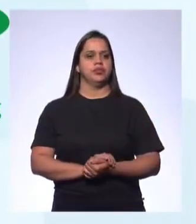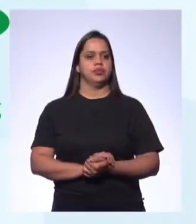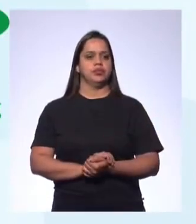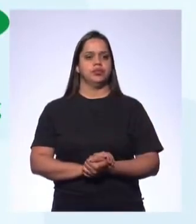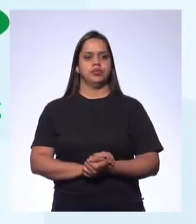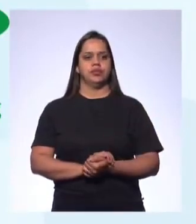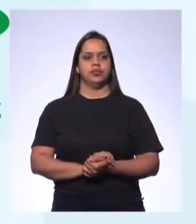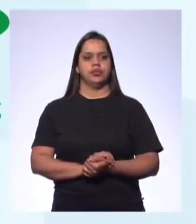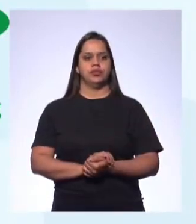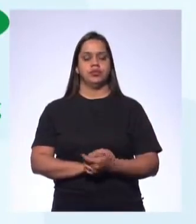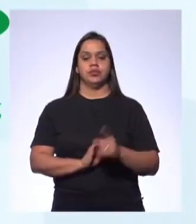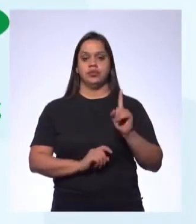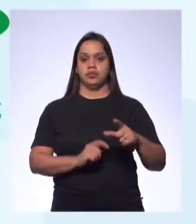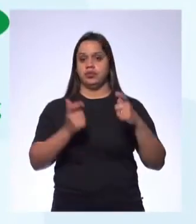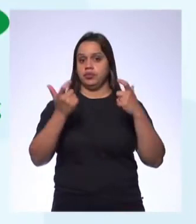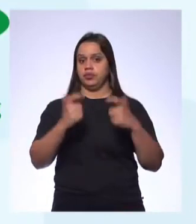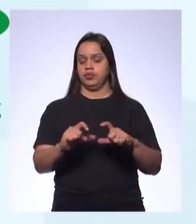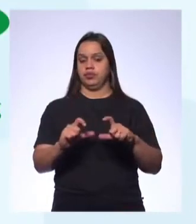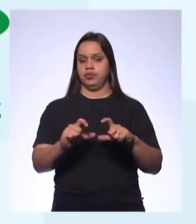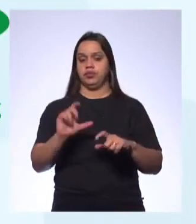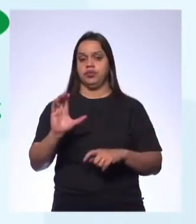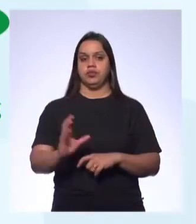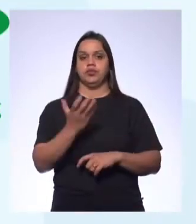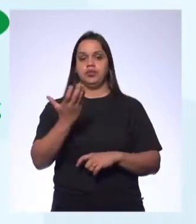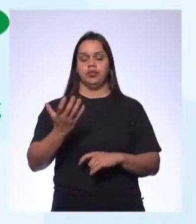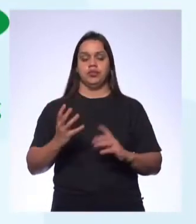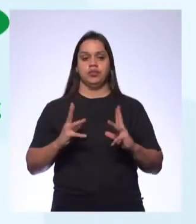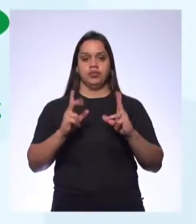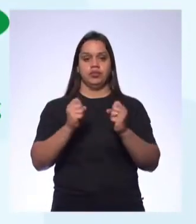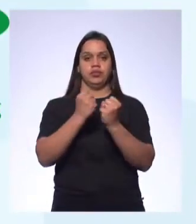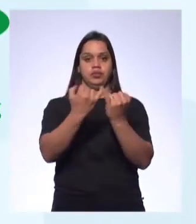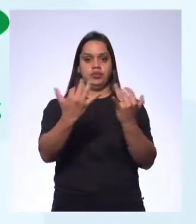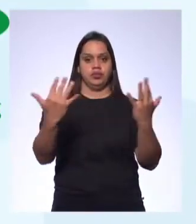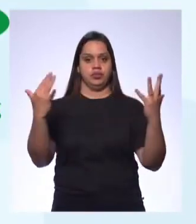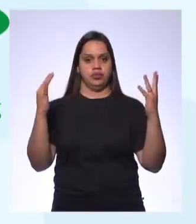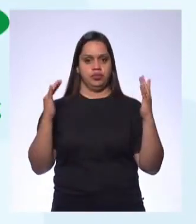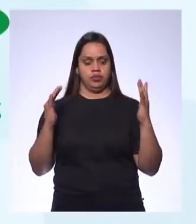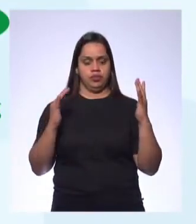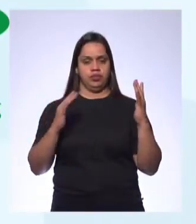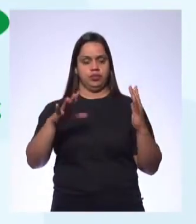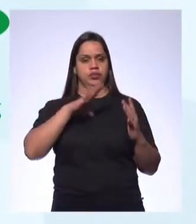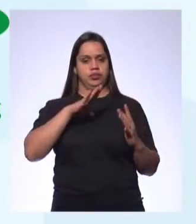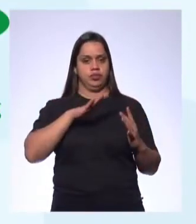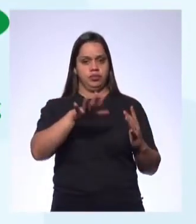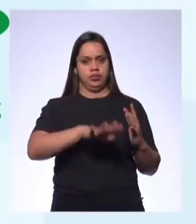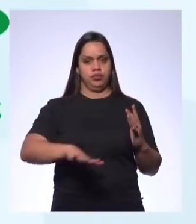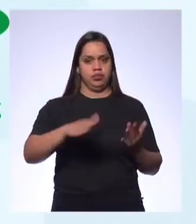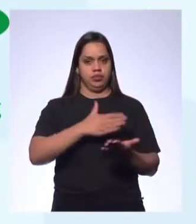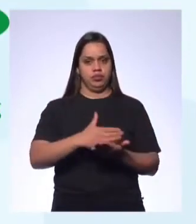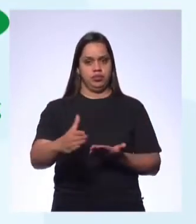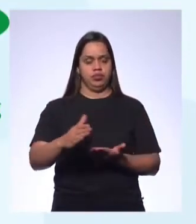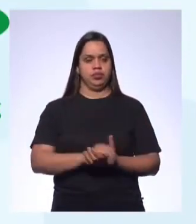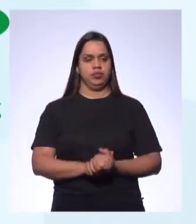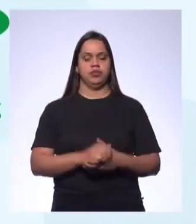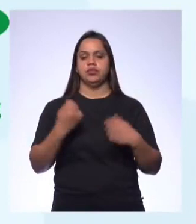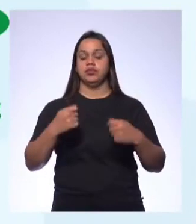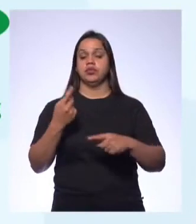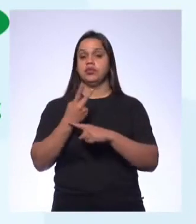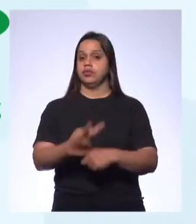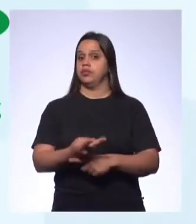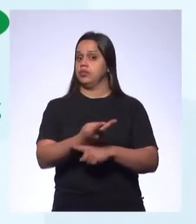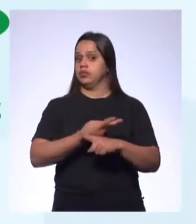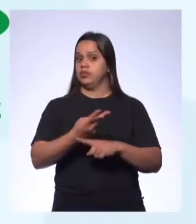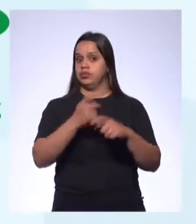não é? Onde? Onde acontece o processo de urbanização? Então, eu tinha que procurar um lugar. Que lugar que